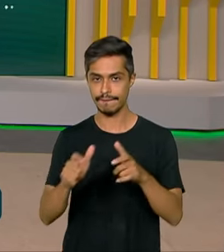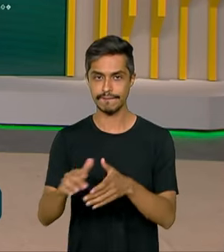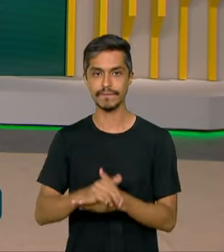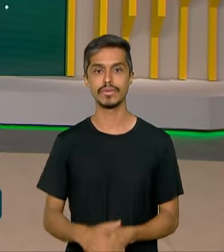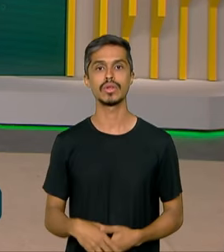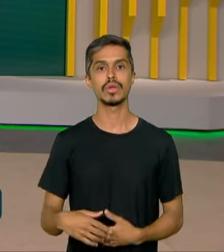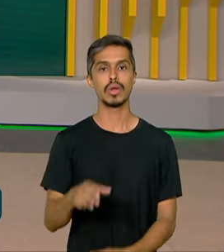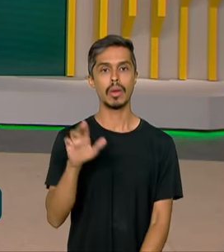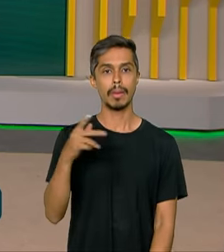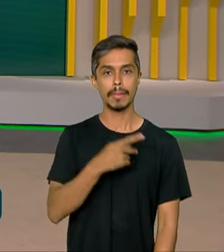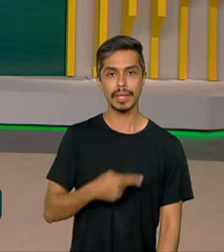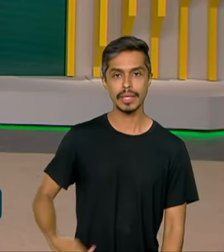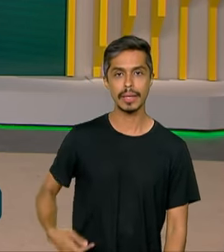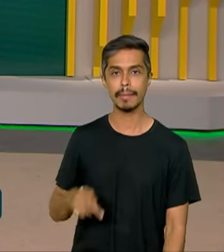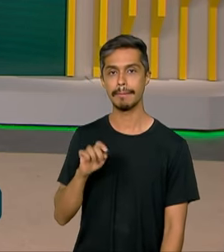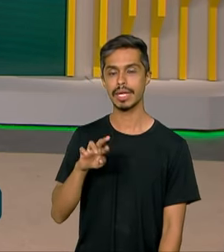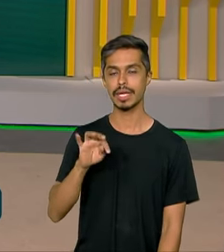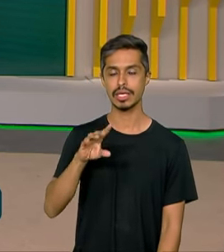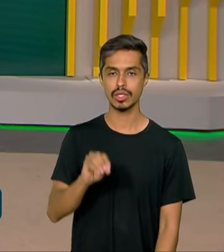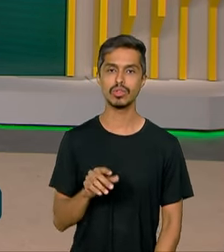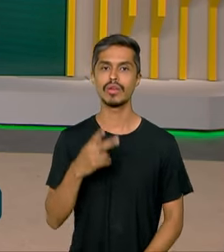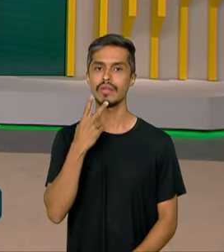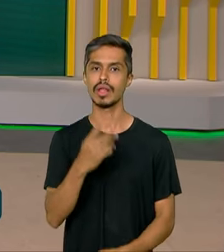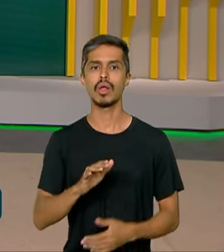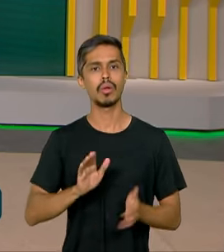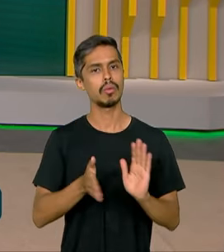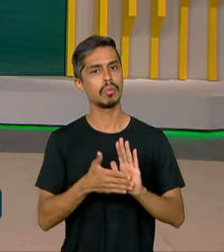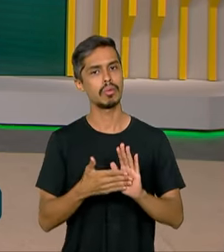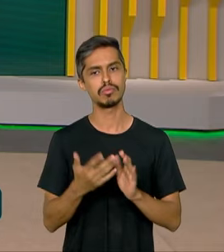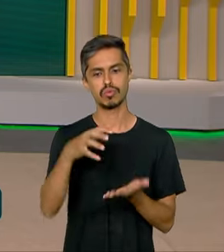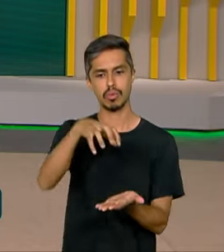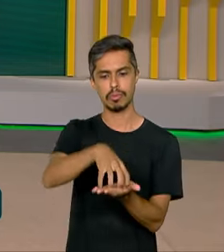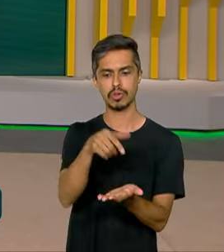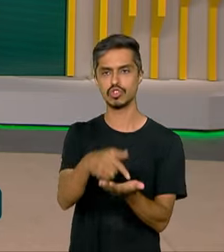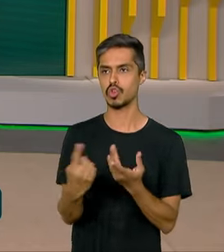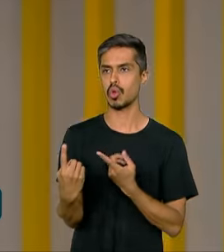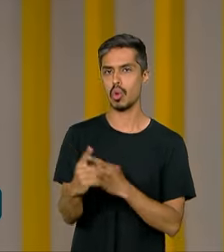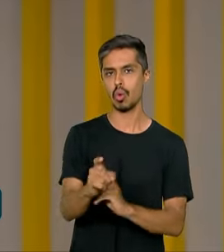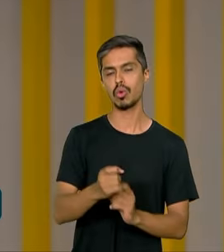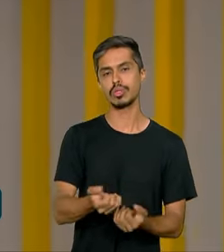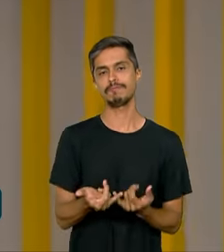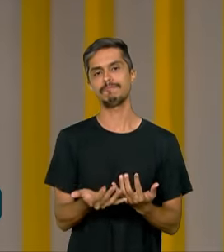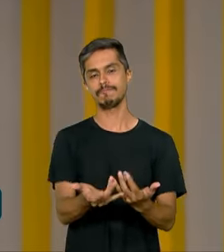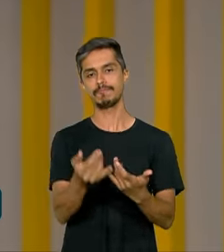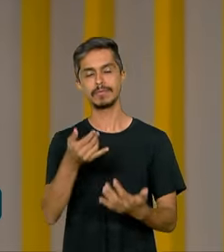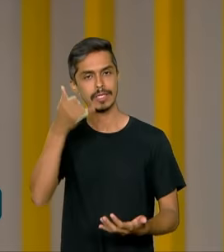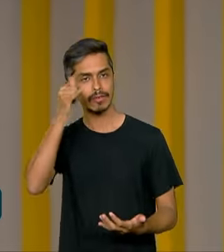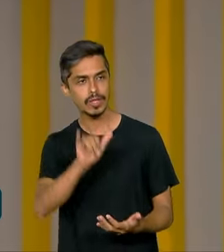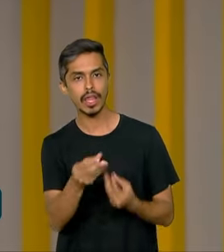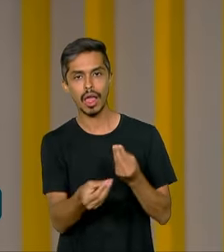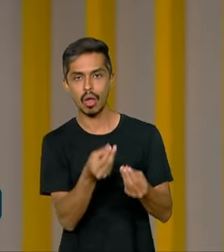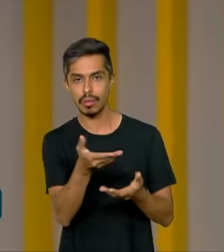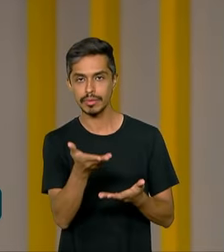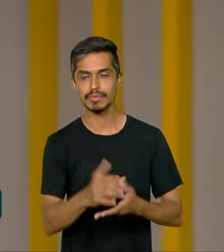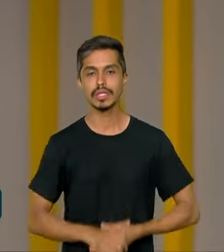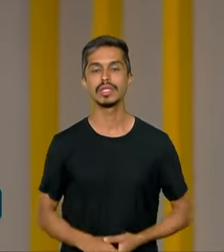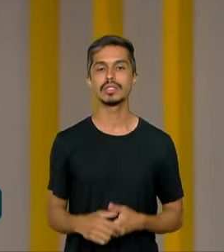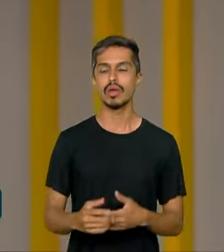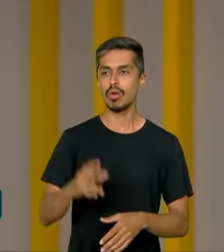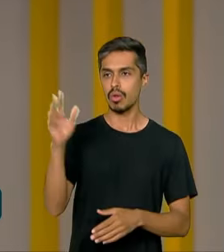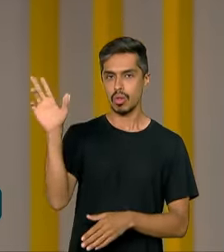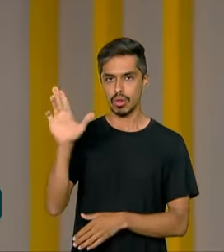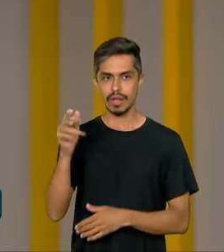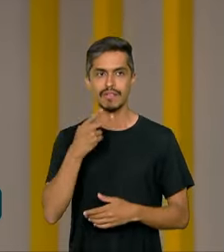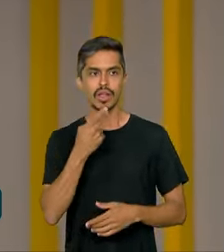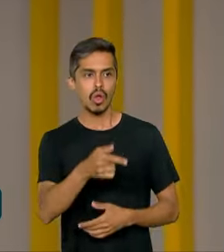presidente Petro sugeriu a criação de um posto regional de prevenção a incêndios. O presidente Lula lembrou que o tema foi